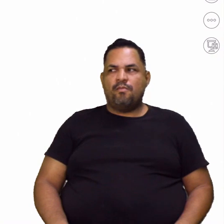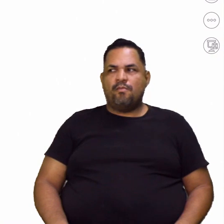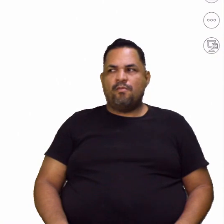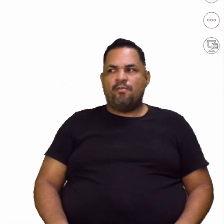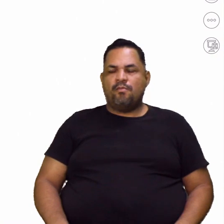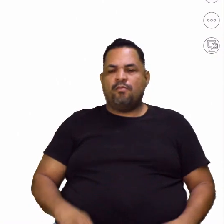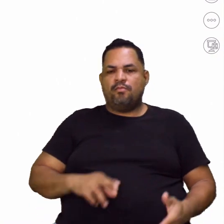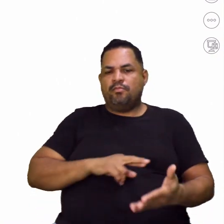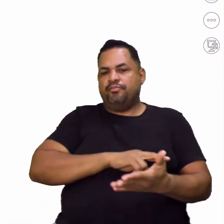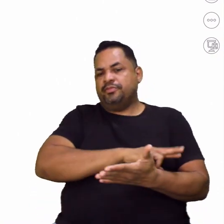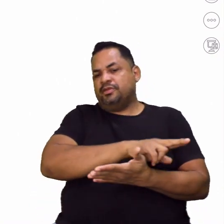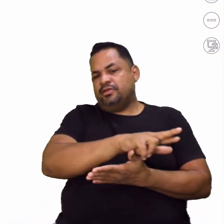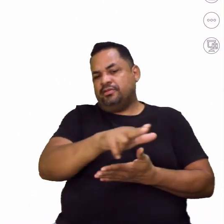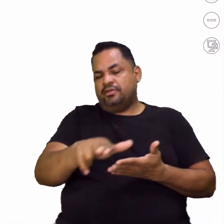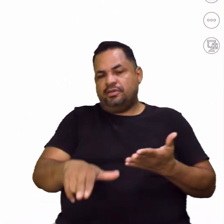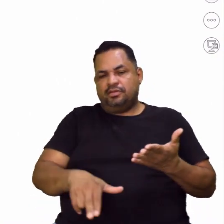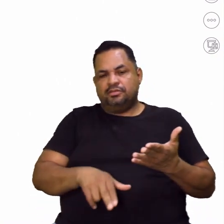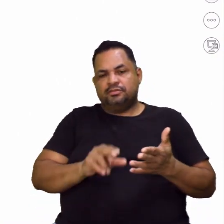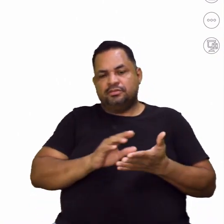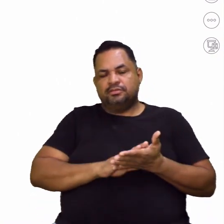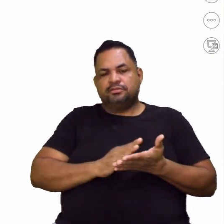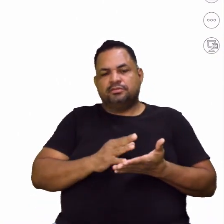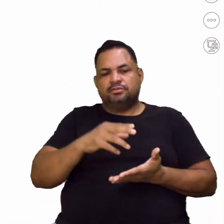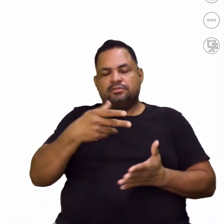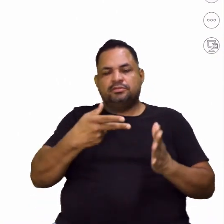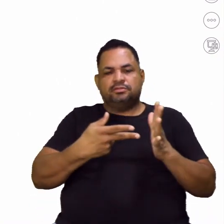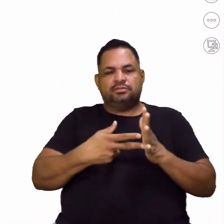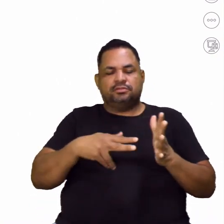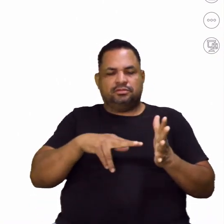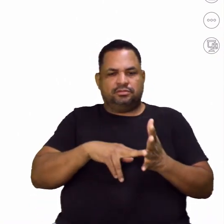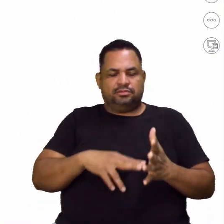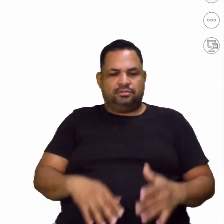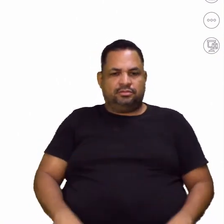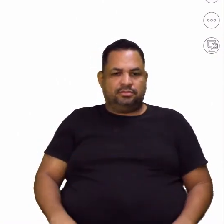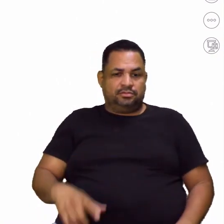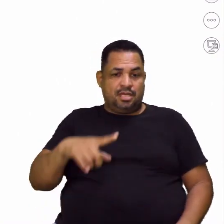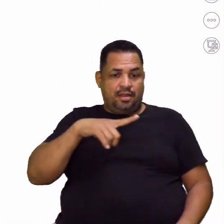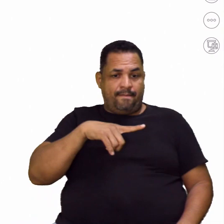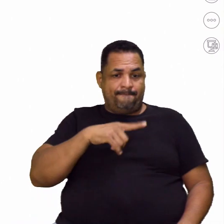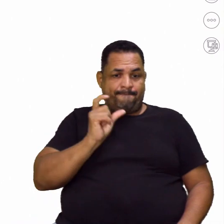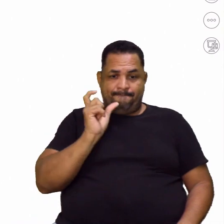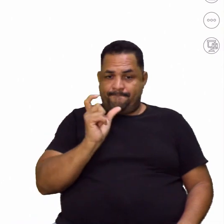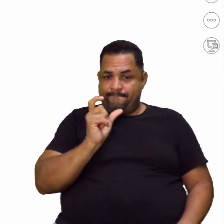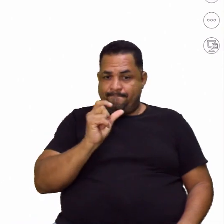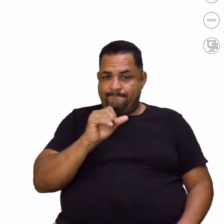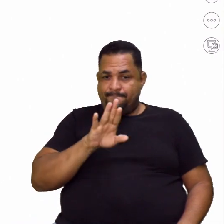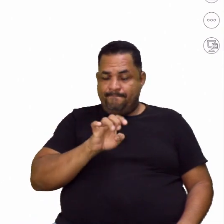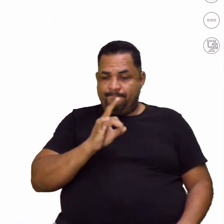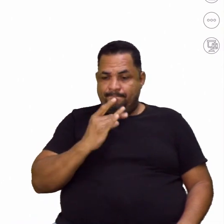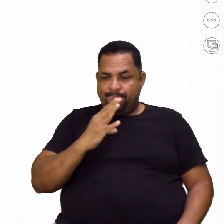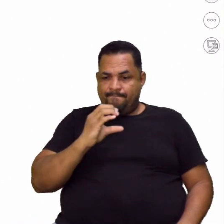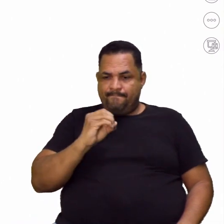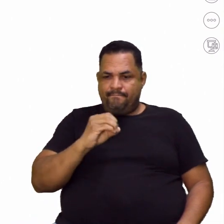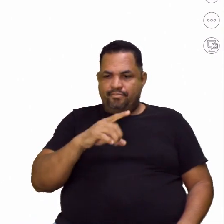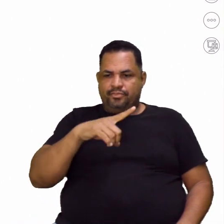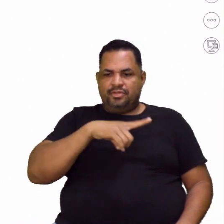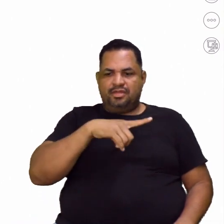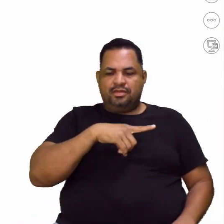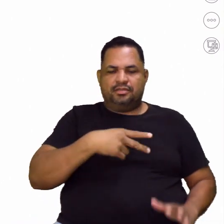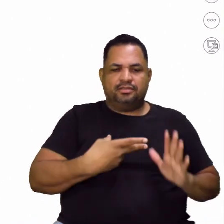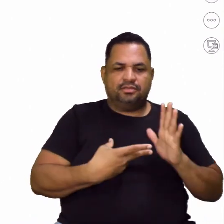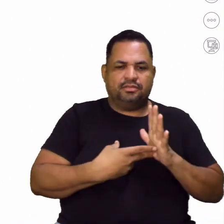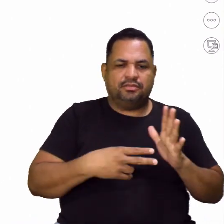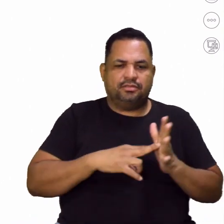multiplicidade de sentido. Teve a mesma escrita, mas com significado